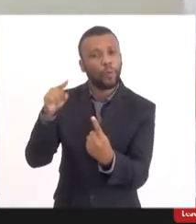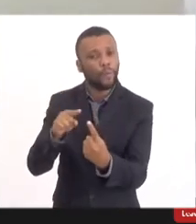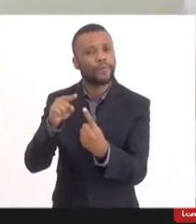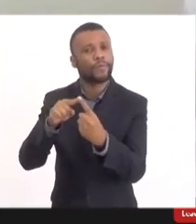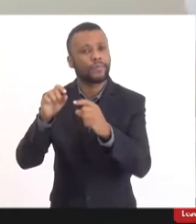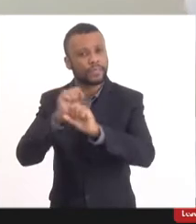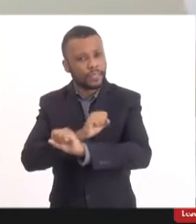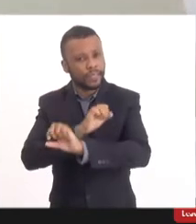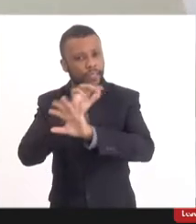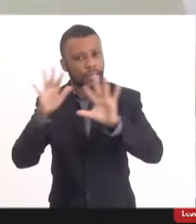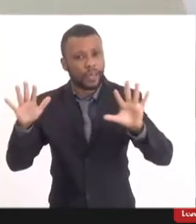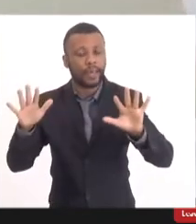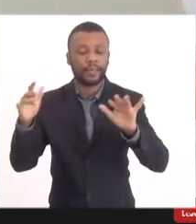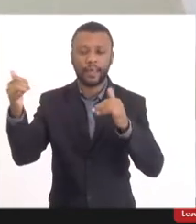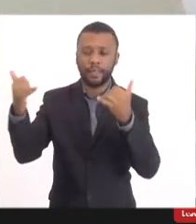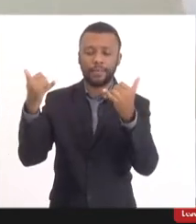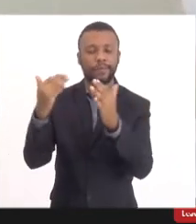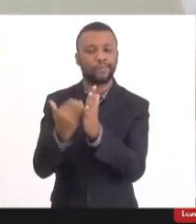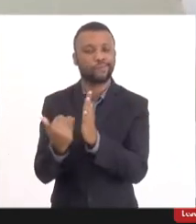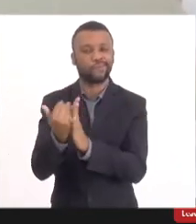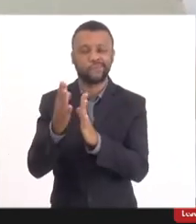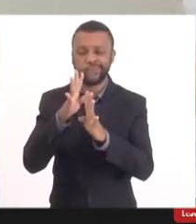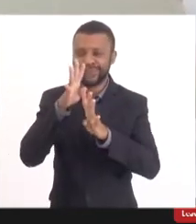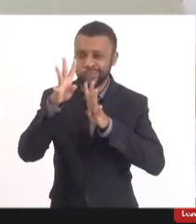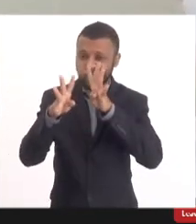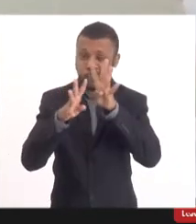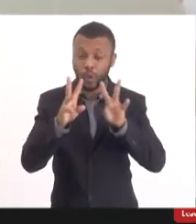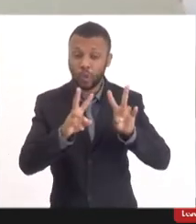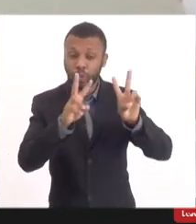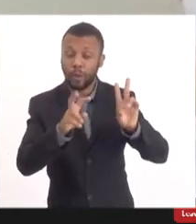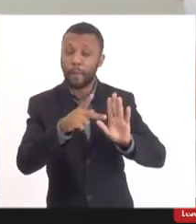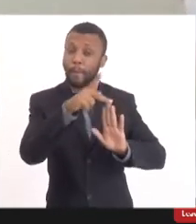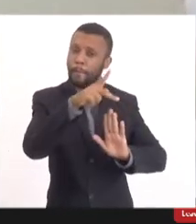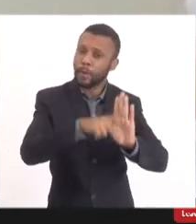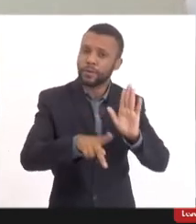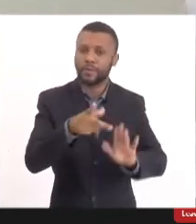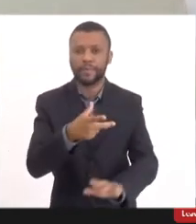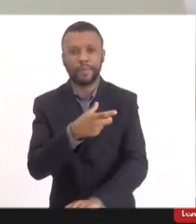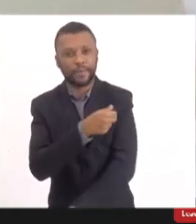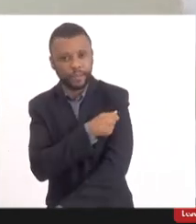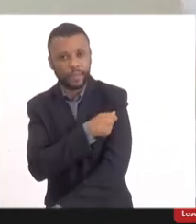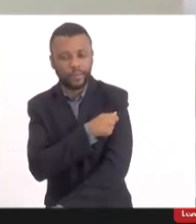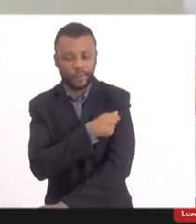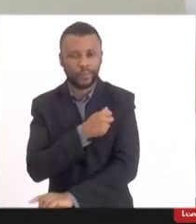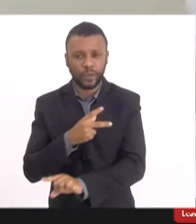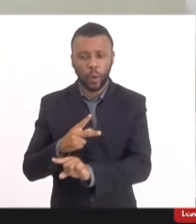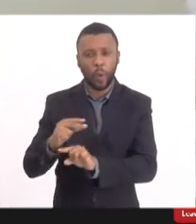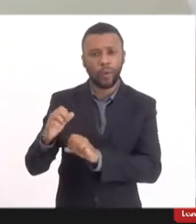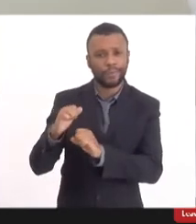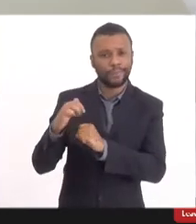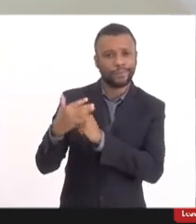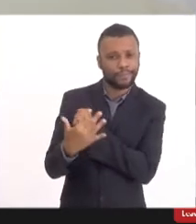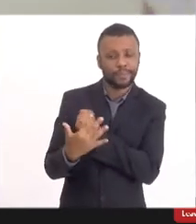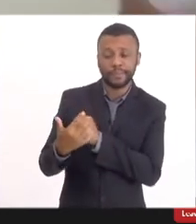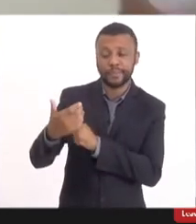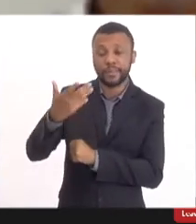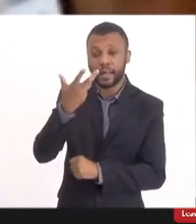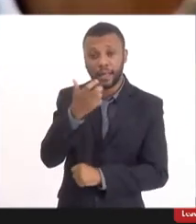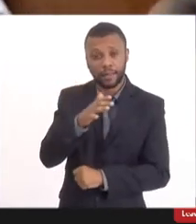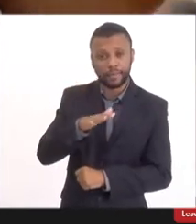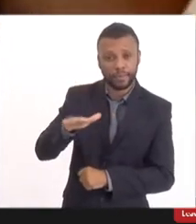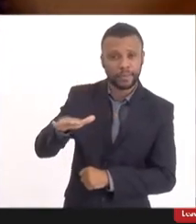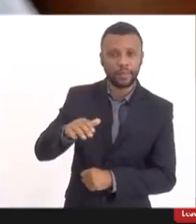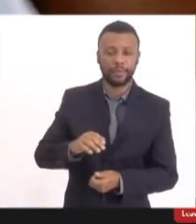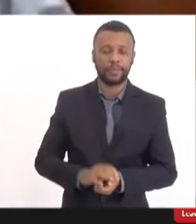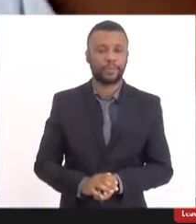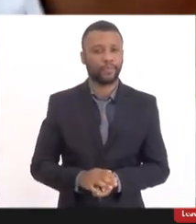informações equivocadas relacionadas ao processo de vacinação com as vacinas contra a Covid nessas crianças. Então, isso que eu teria de